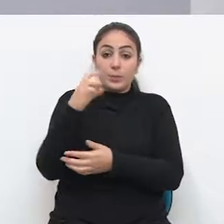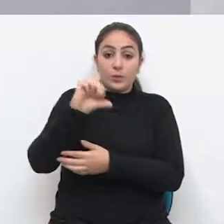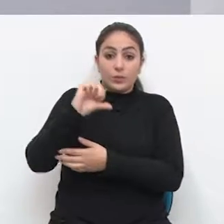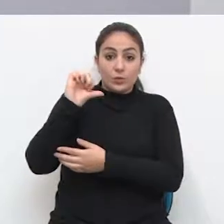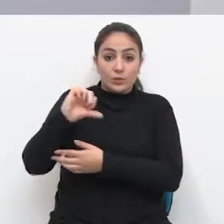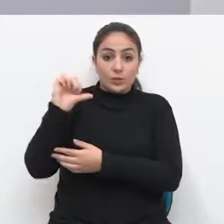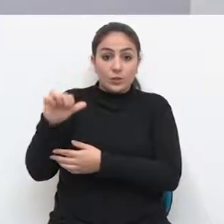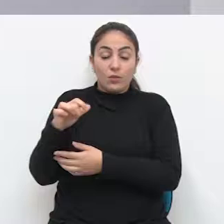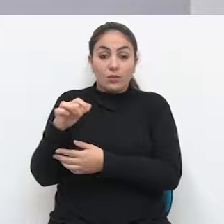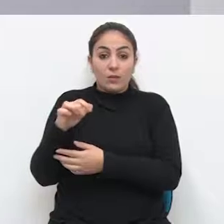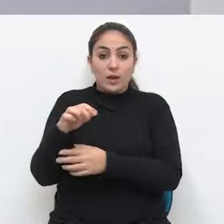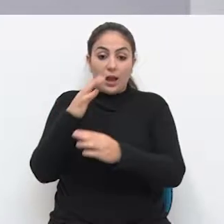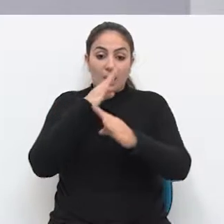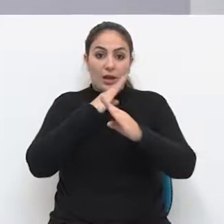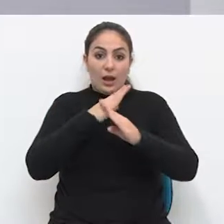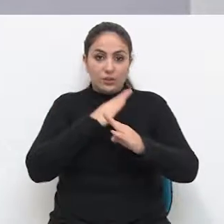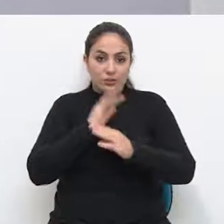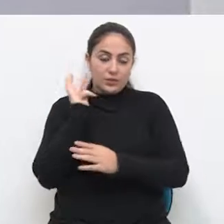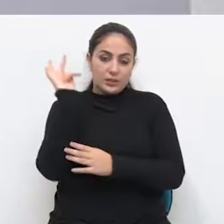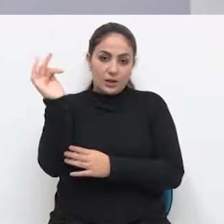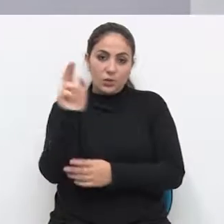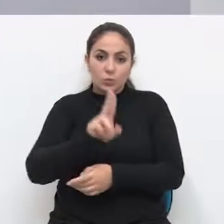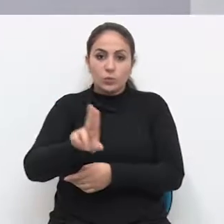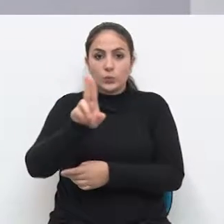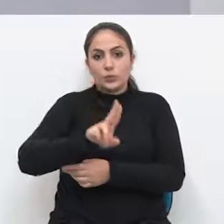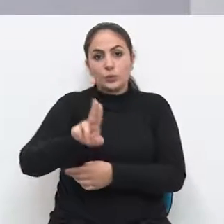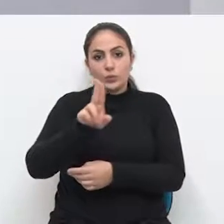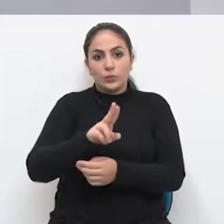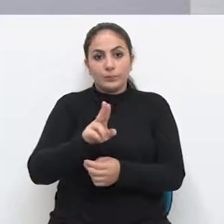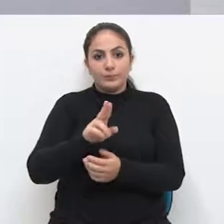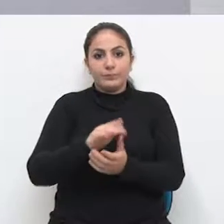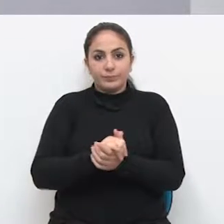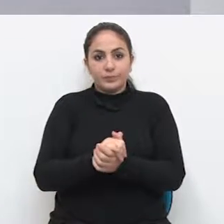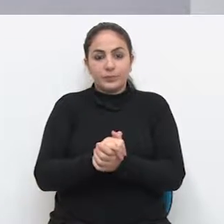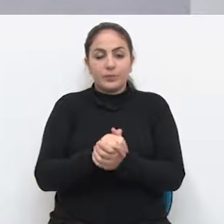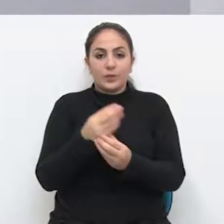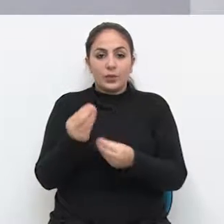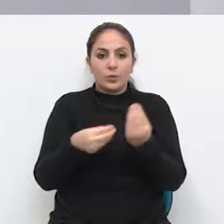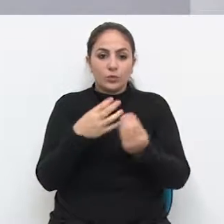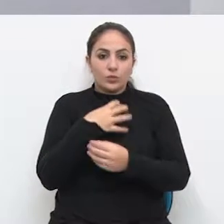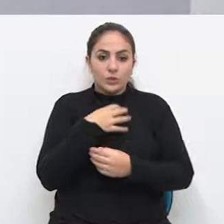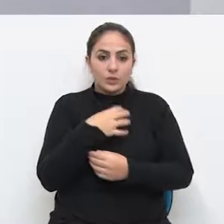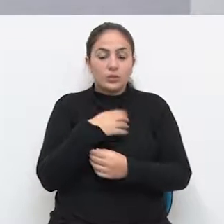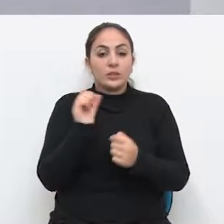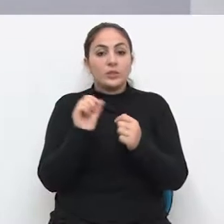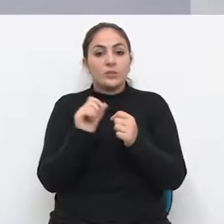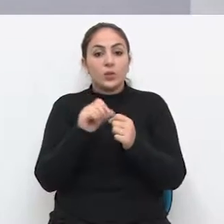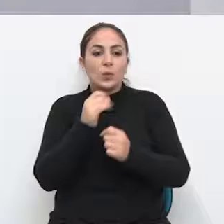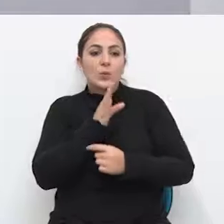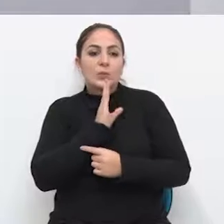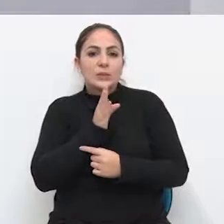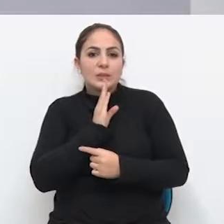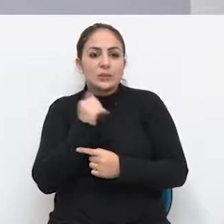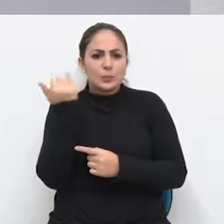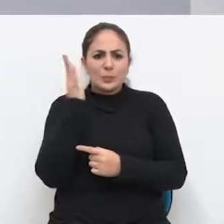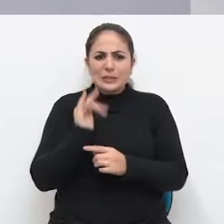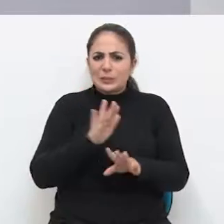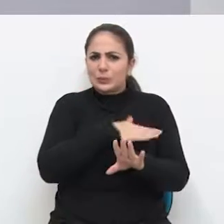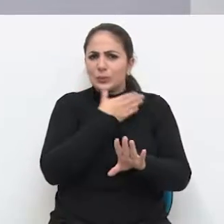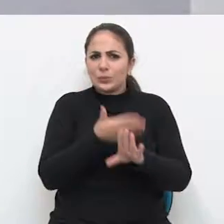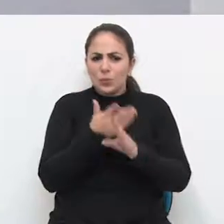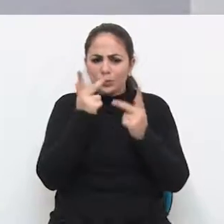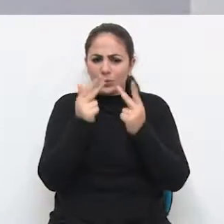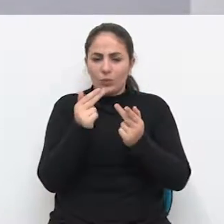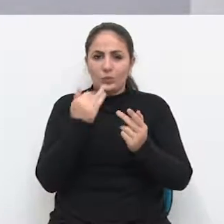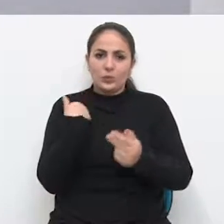a Caixa Federal usou nos seus bilhetes da Caixa Federal, onde ficamos conhecidos no Brasil inteiro,